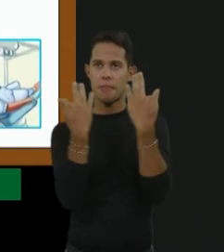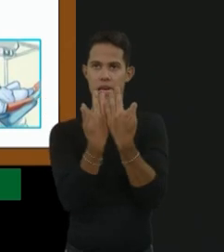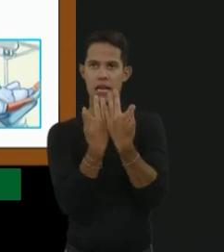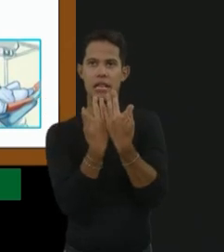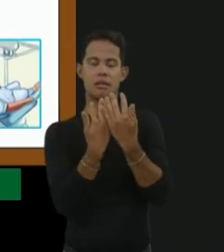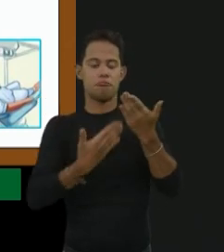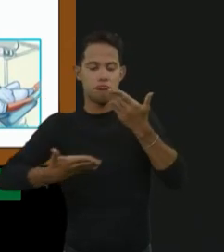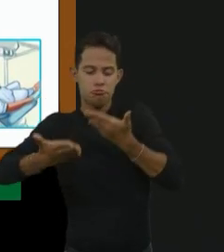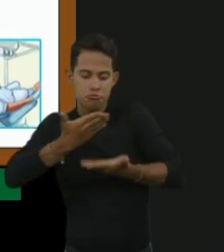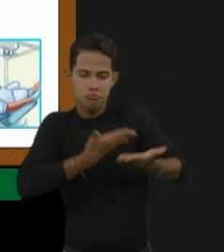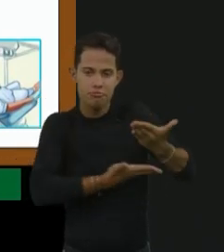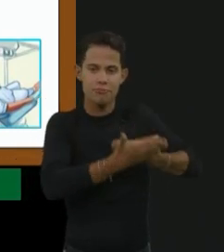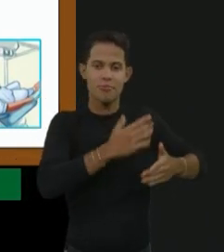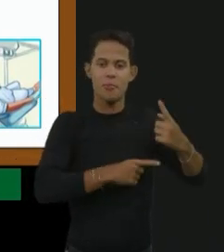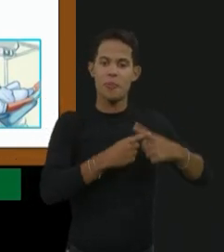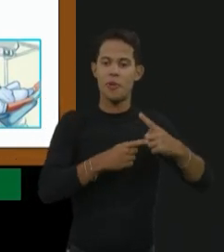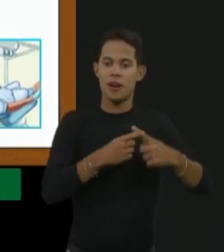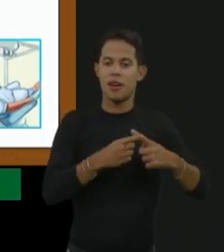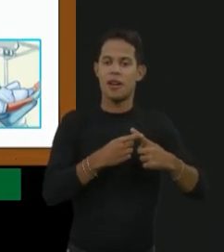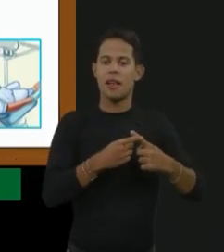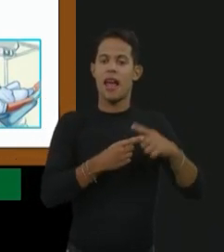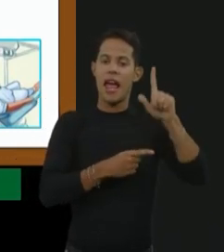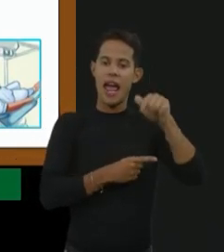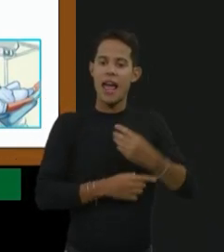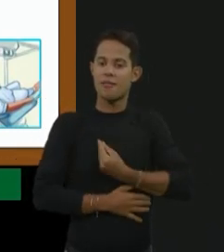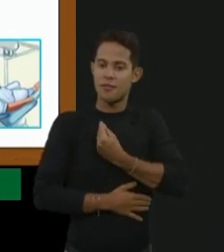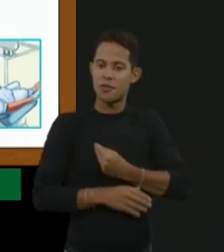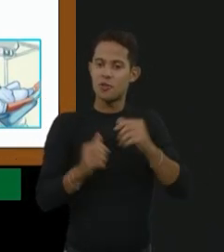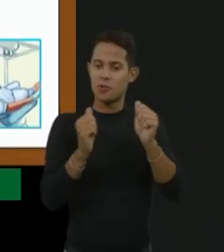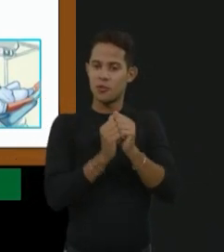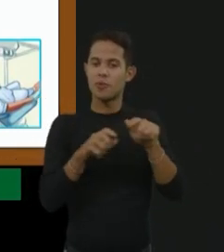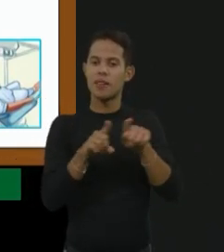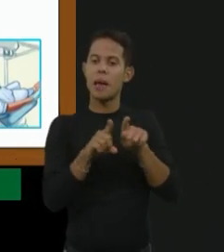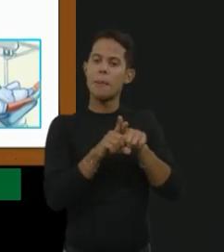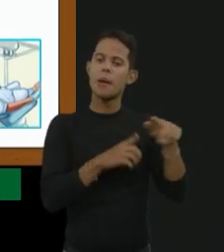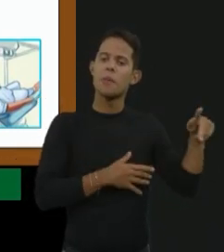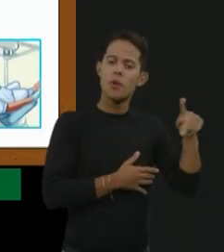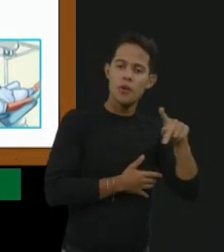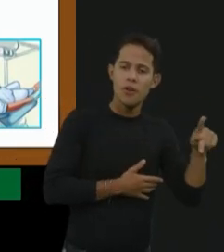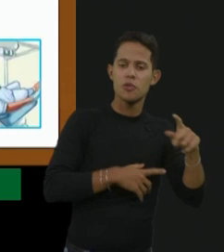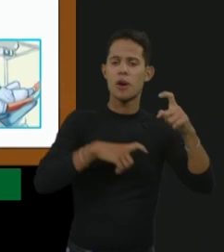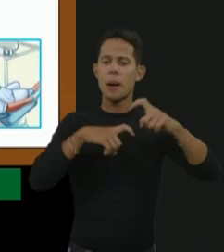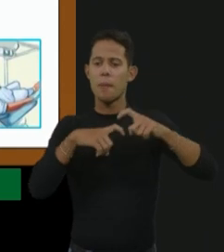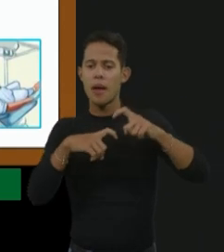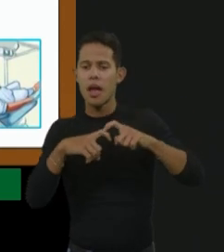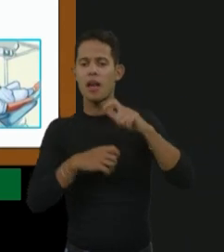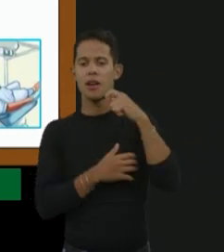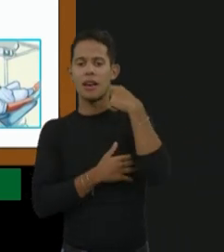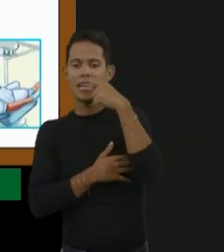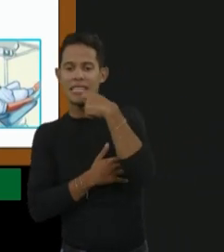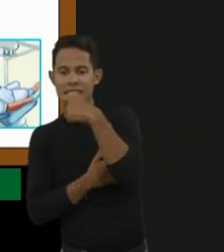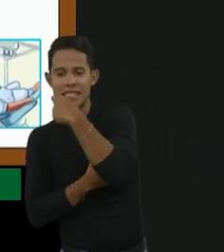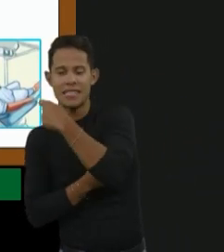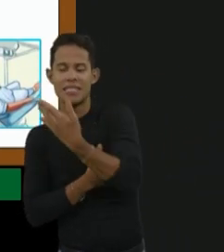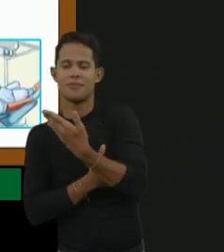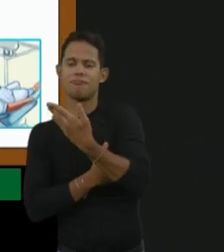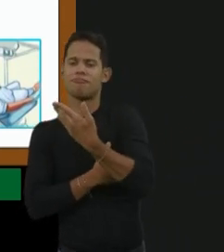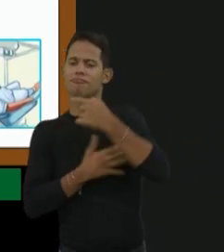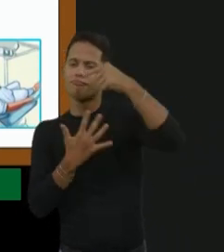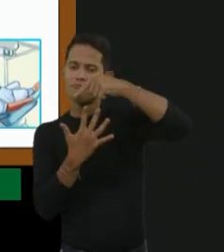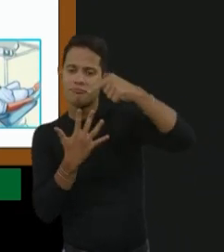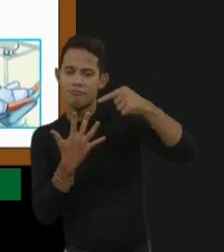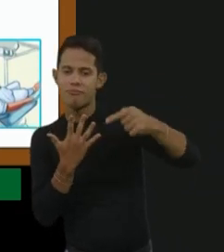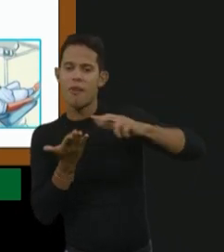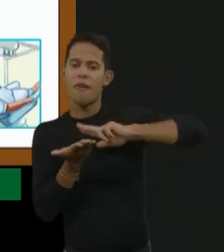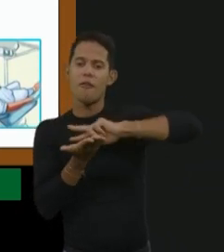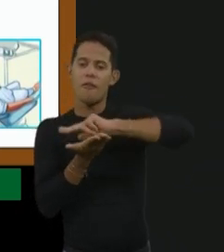convívio do paciente, o professor da escola, o hematologista, a enfermeira, o dontologia, porque muitos vão fazer procedimento